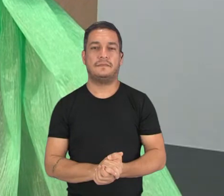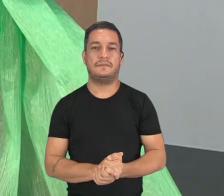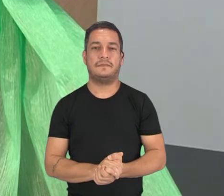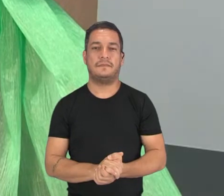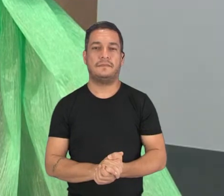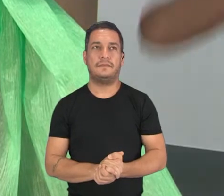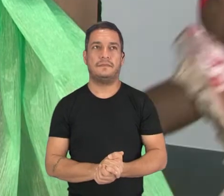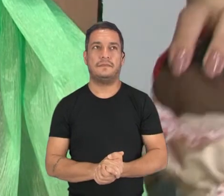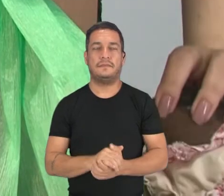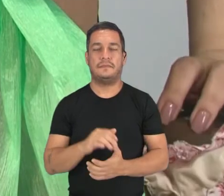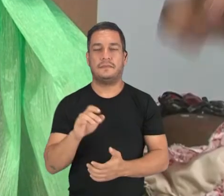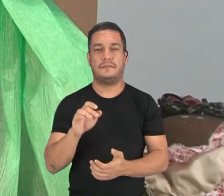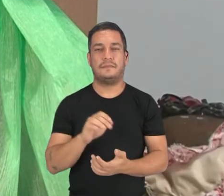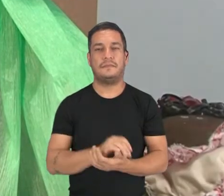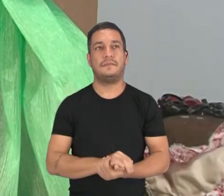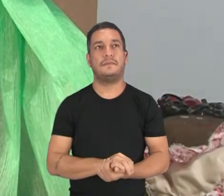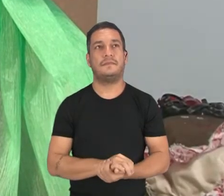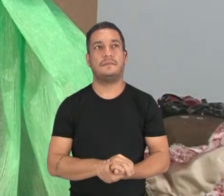Catirina sai.